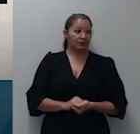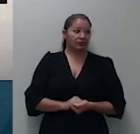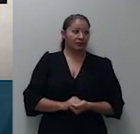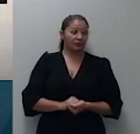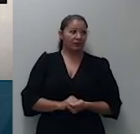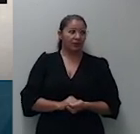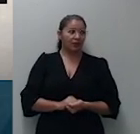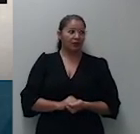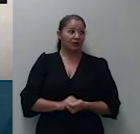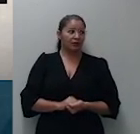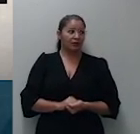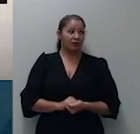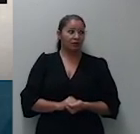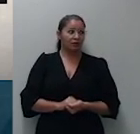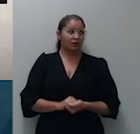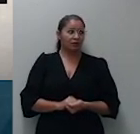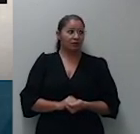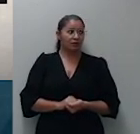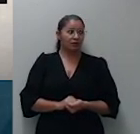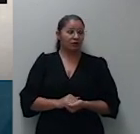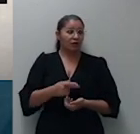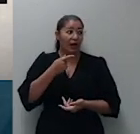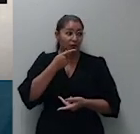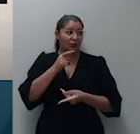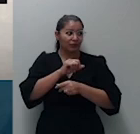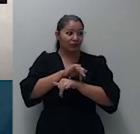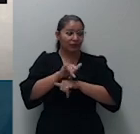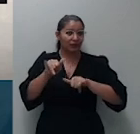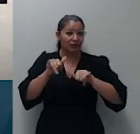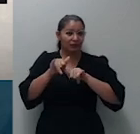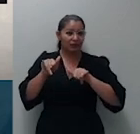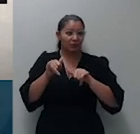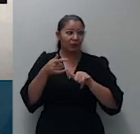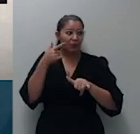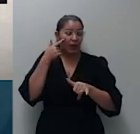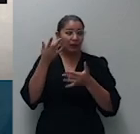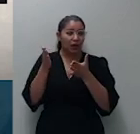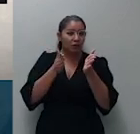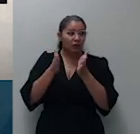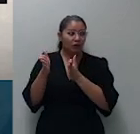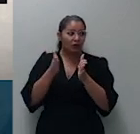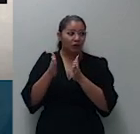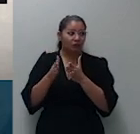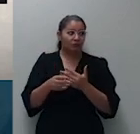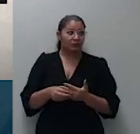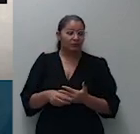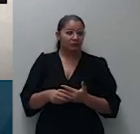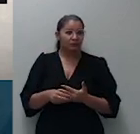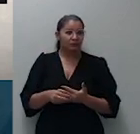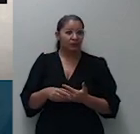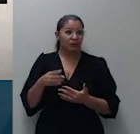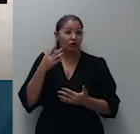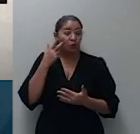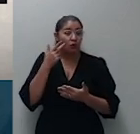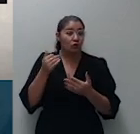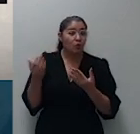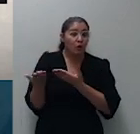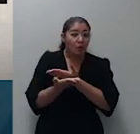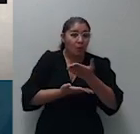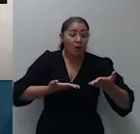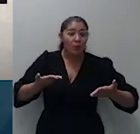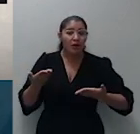obrigação de elucidar o consumidor acerca das particularidades da apólice de seguro coletivo se ao